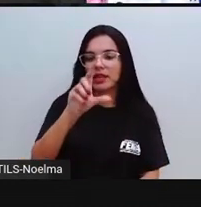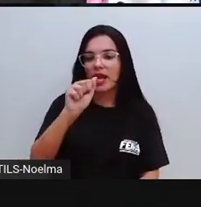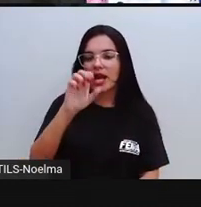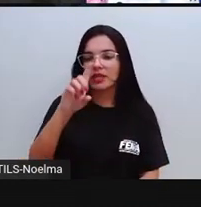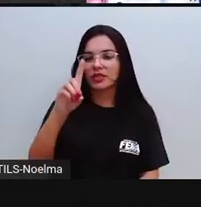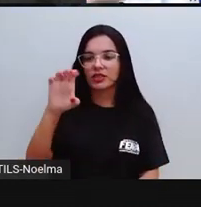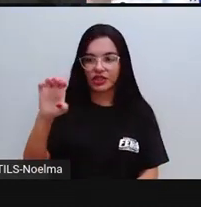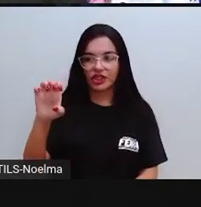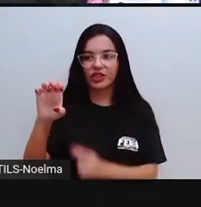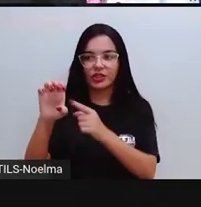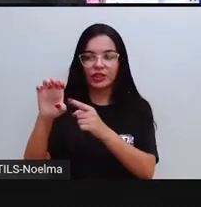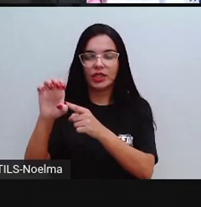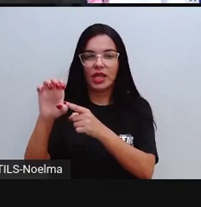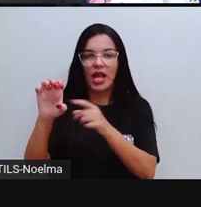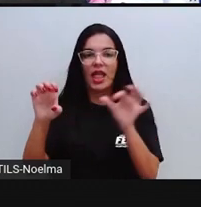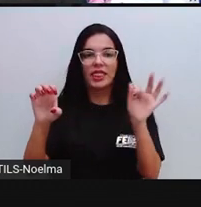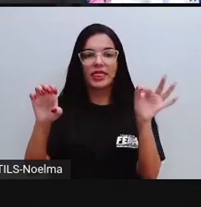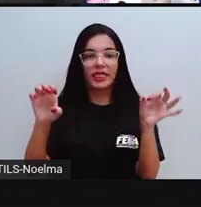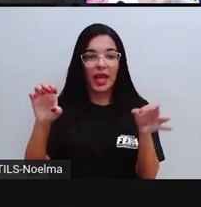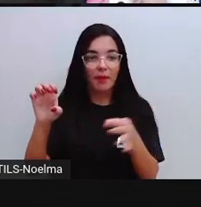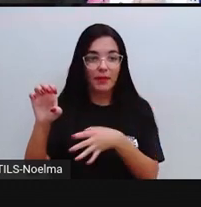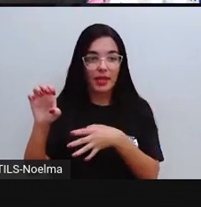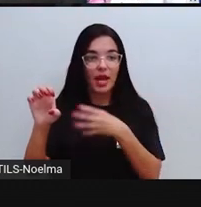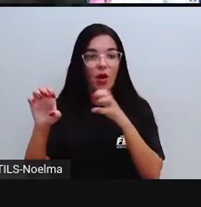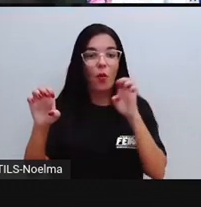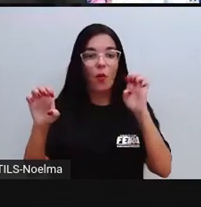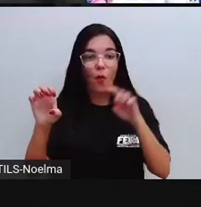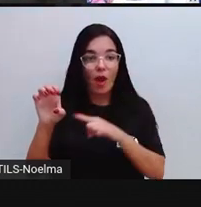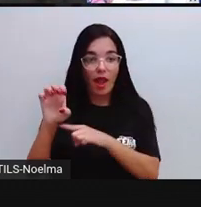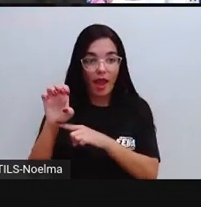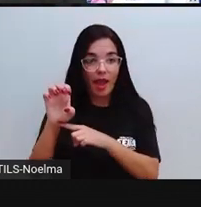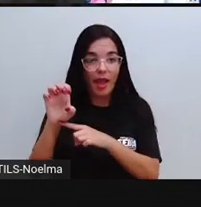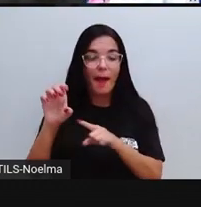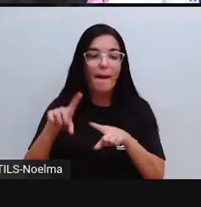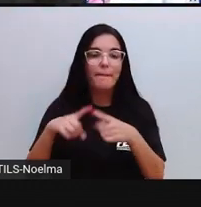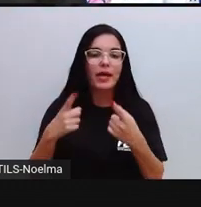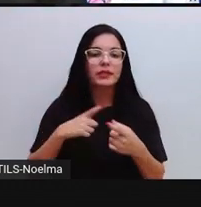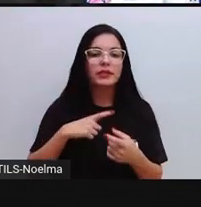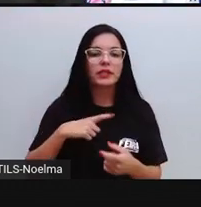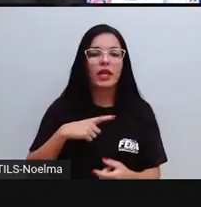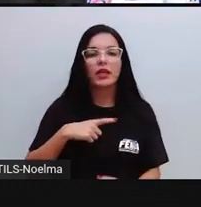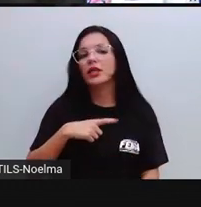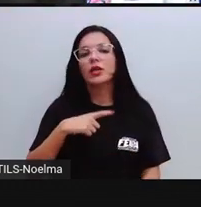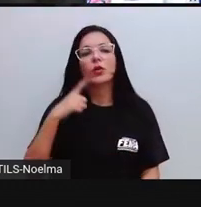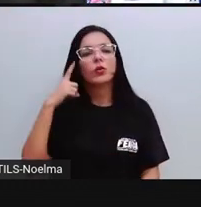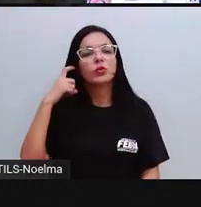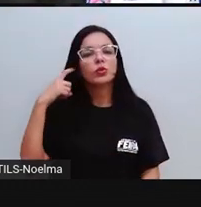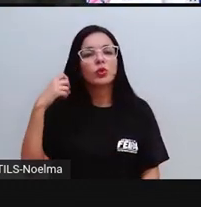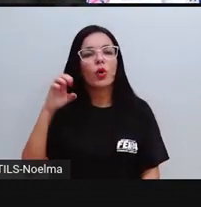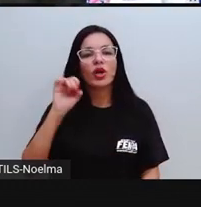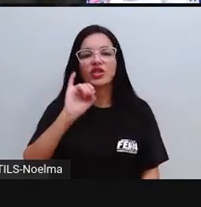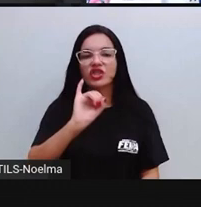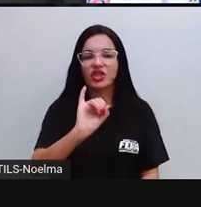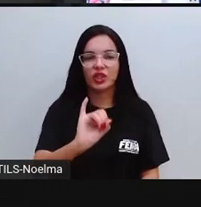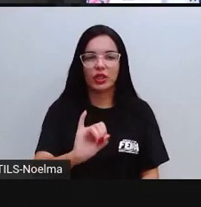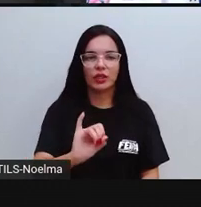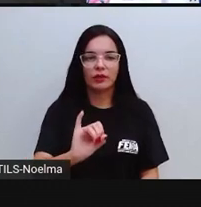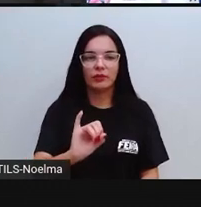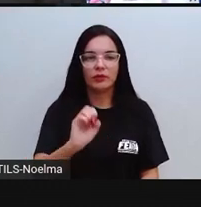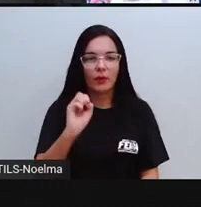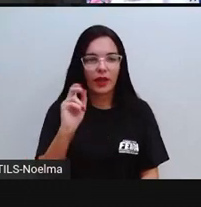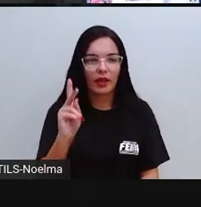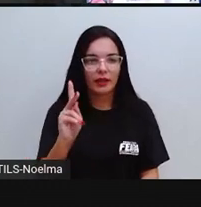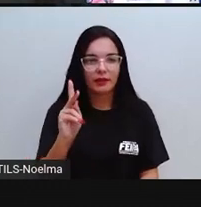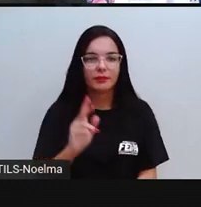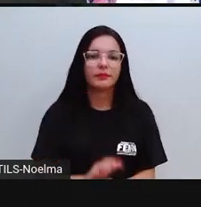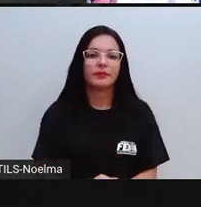Cidade, cidade, ó, sílaba mais forte é o dá. Não é a sílaba que tem som de I, coloquei o E, tá